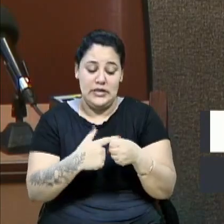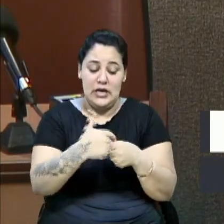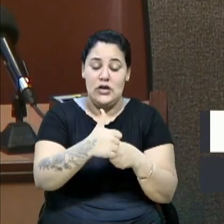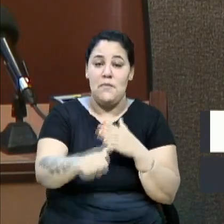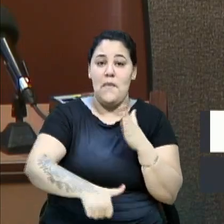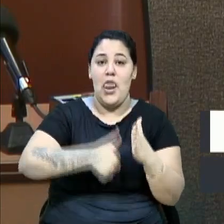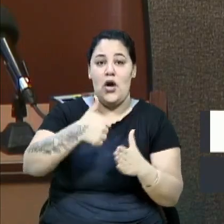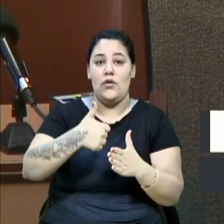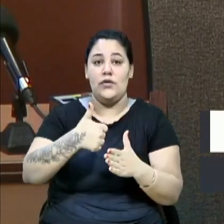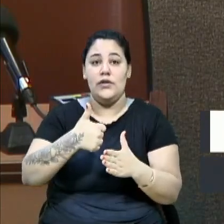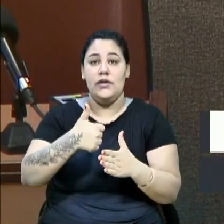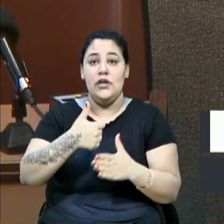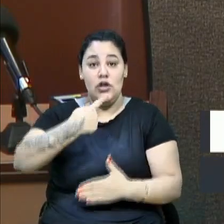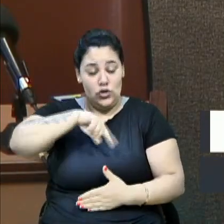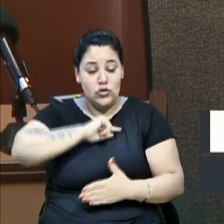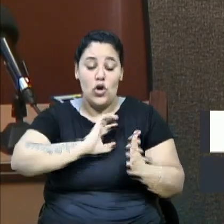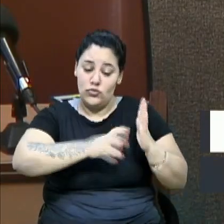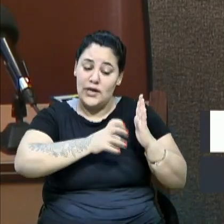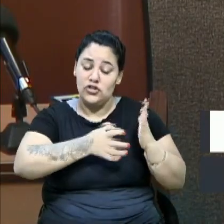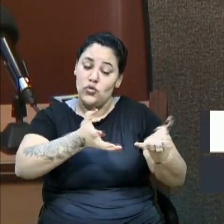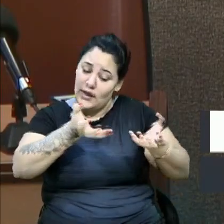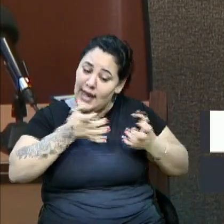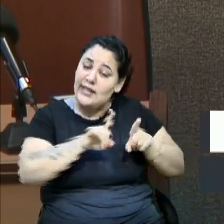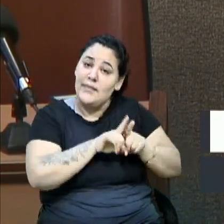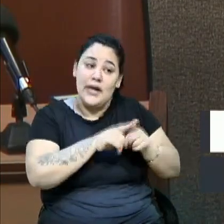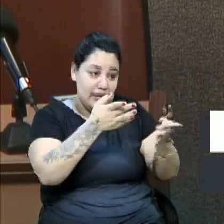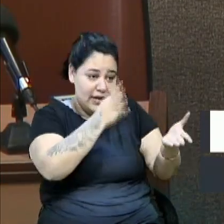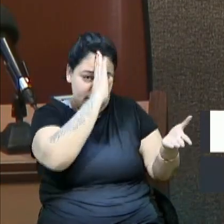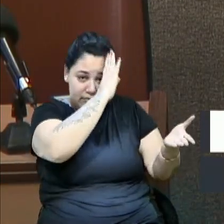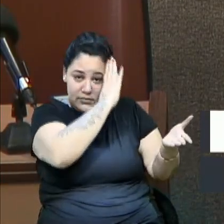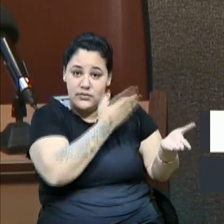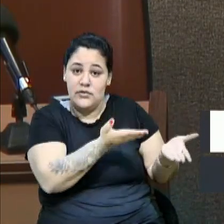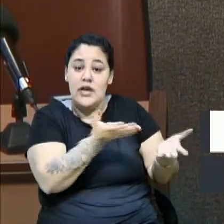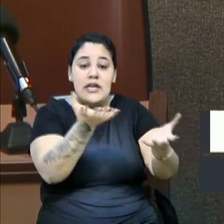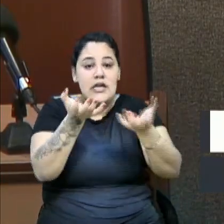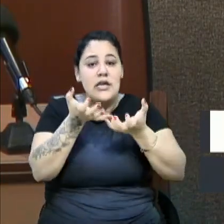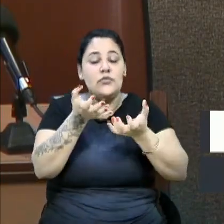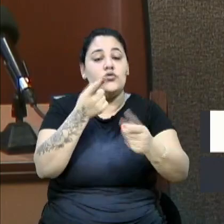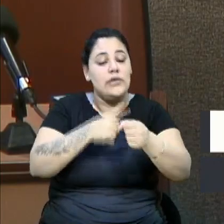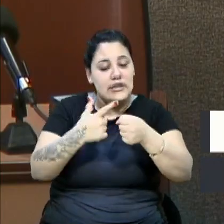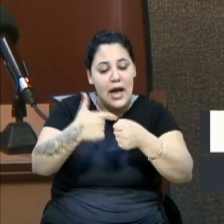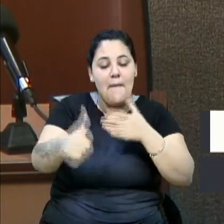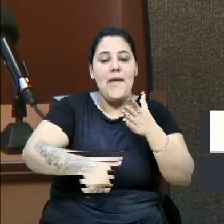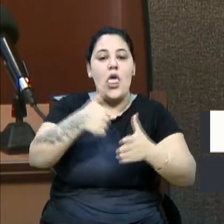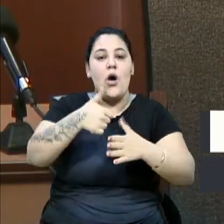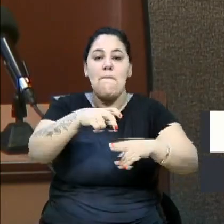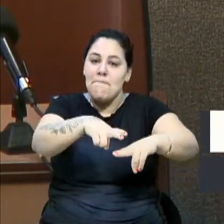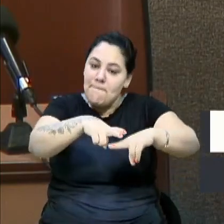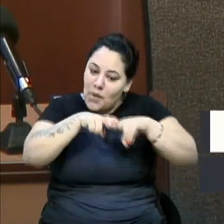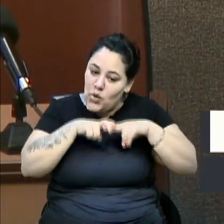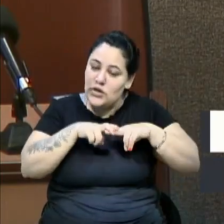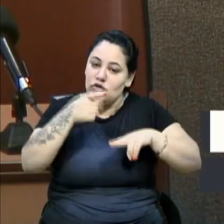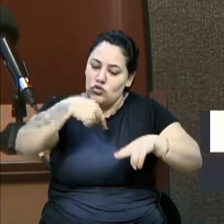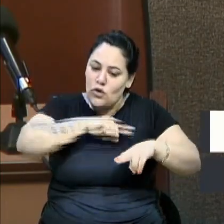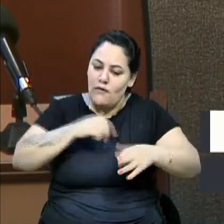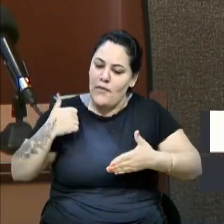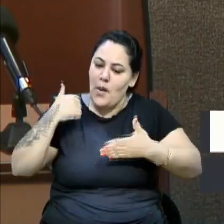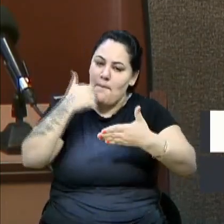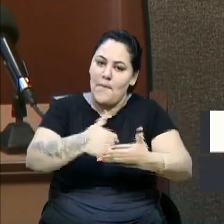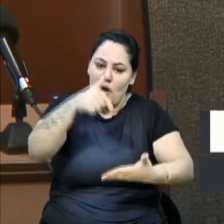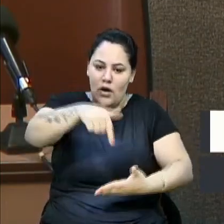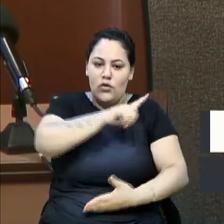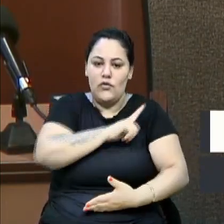é o que o nosso partido quer também, vereador D'Ambrosio? Nós queremos uma cidade melhor, e por isso que nós estamos contribuindo com esse governo.